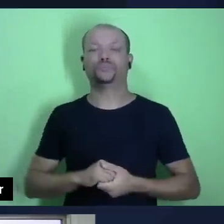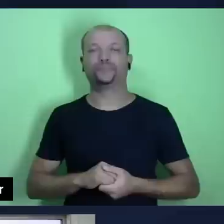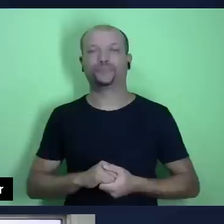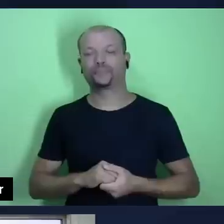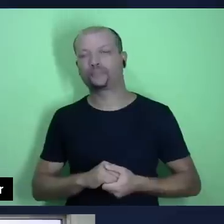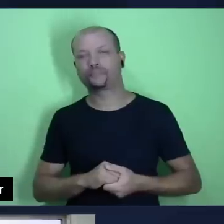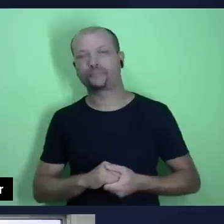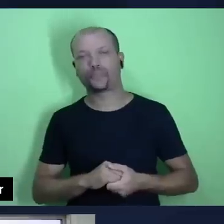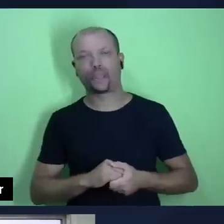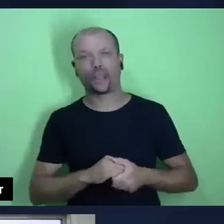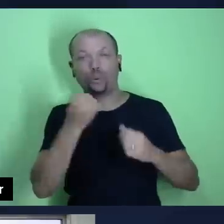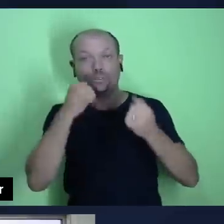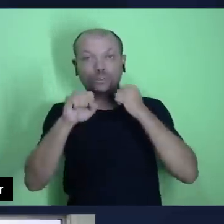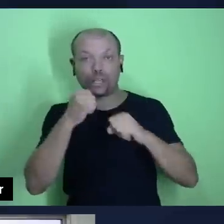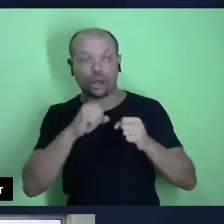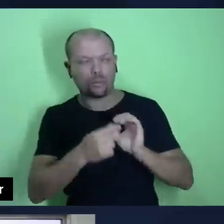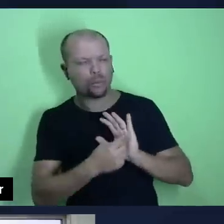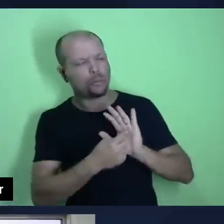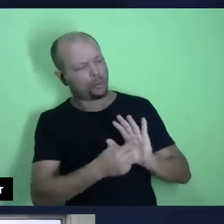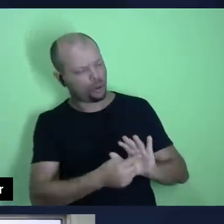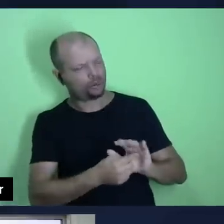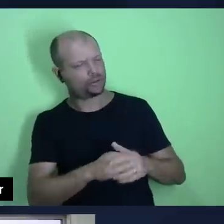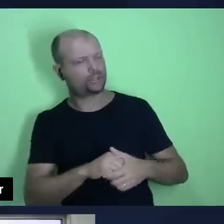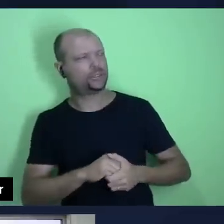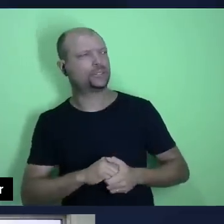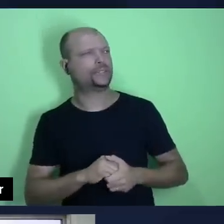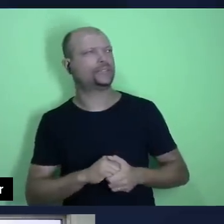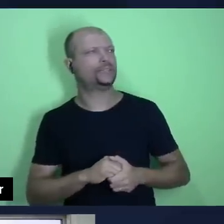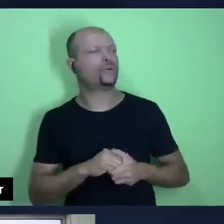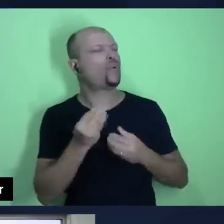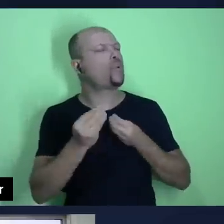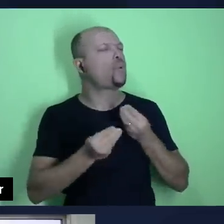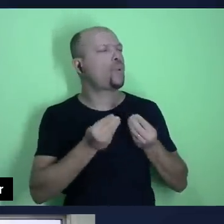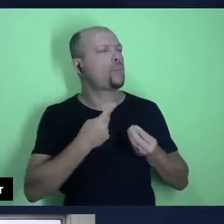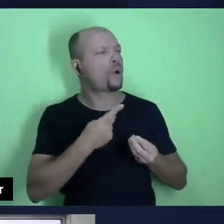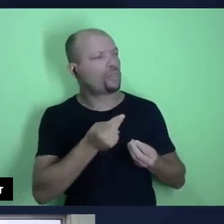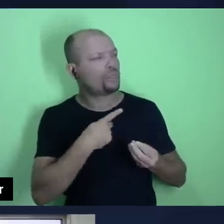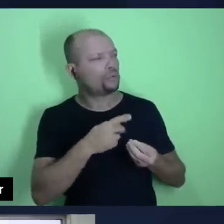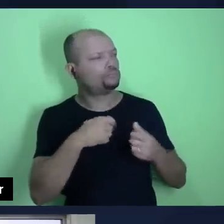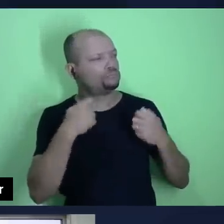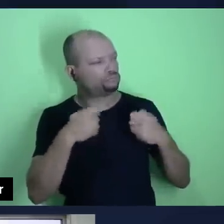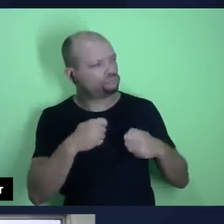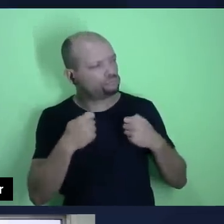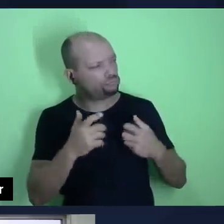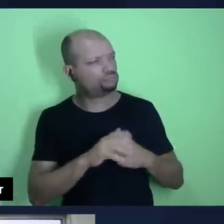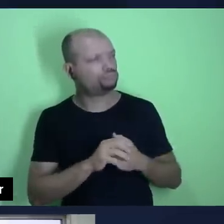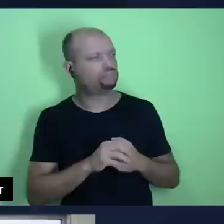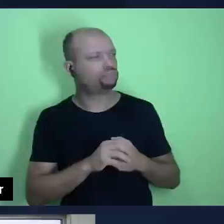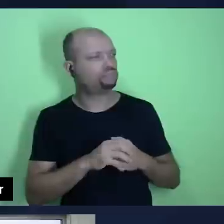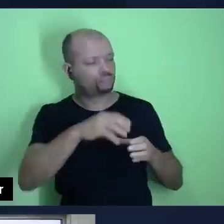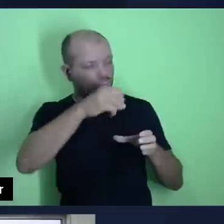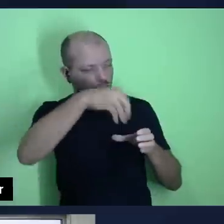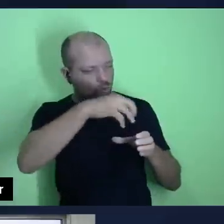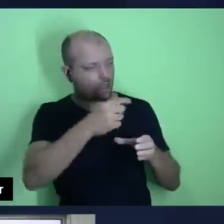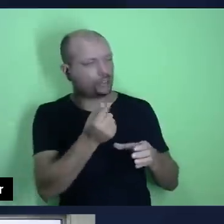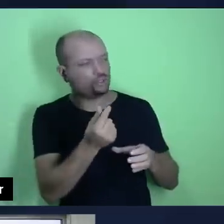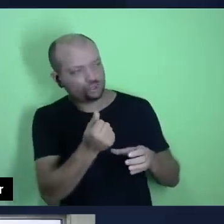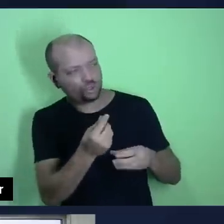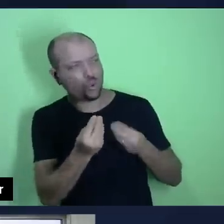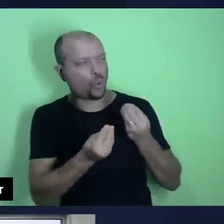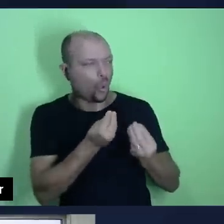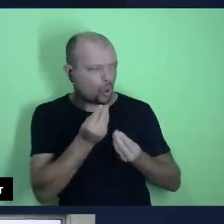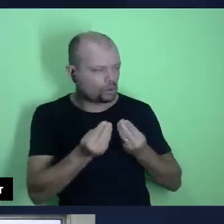alguma informação de como nós devemos lidar com essa questão do dinheiro e das